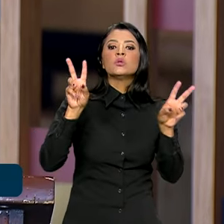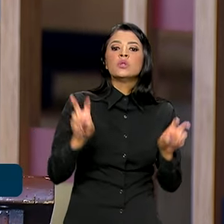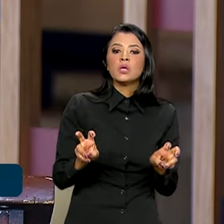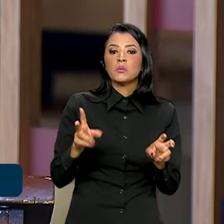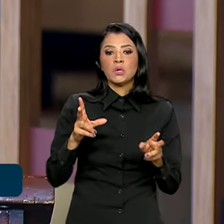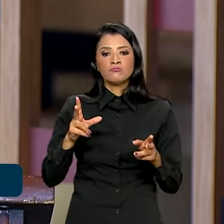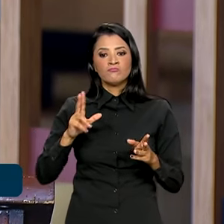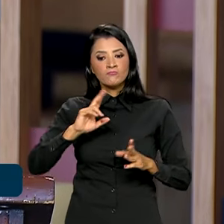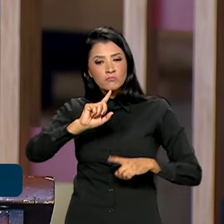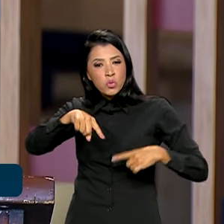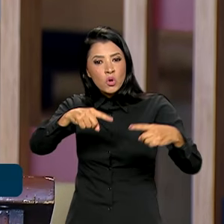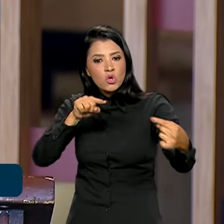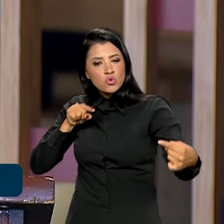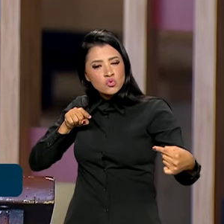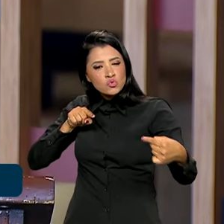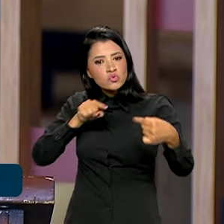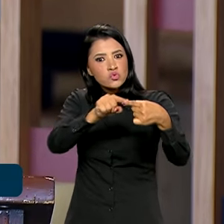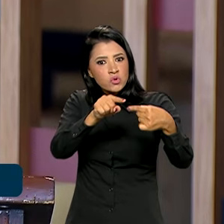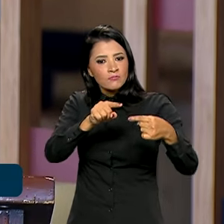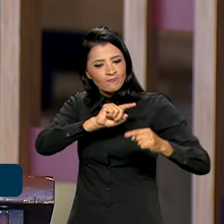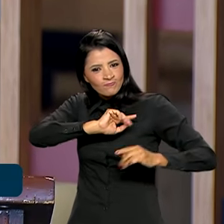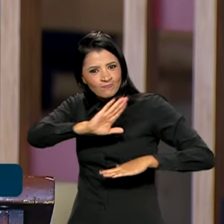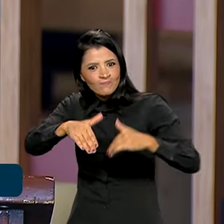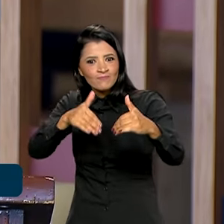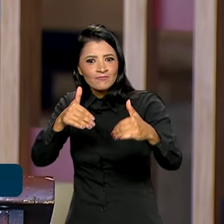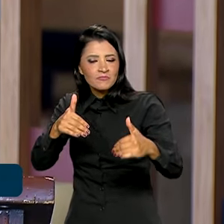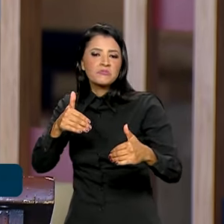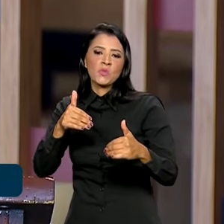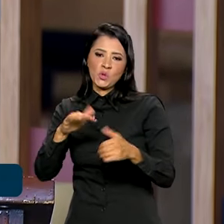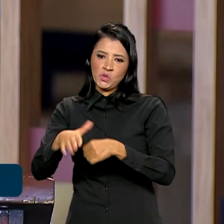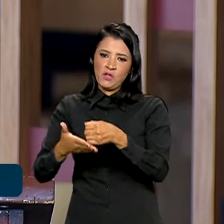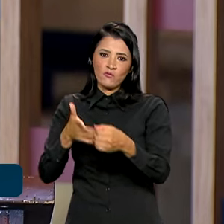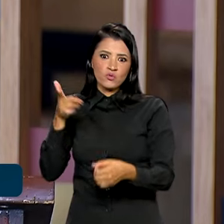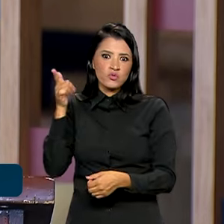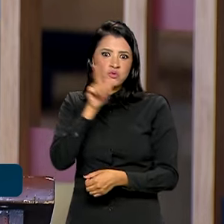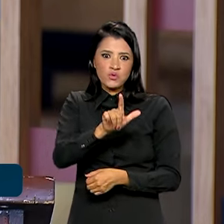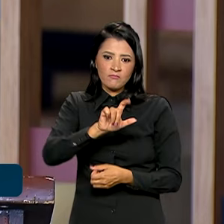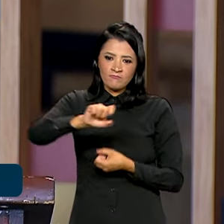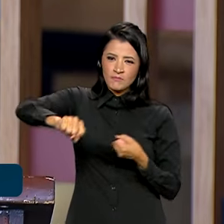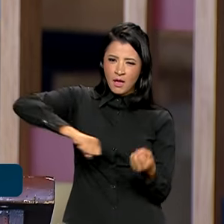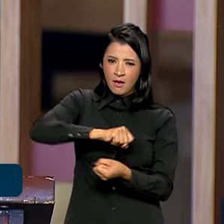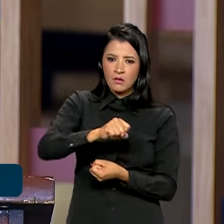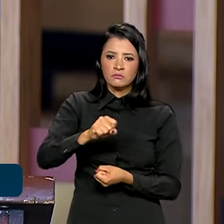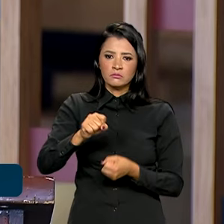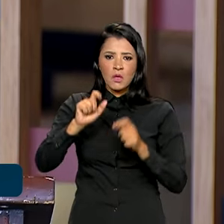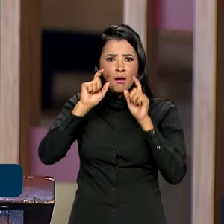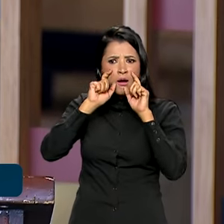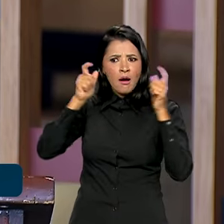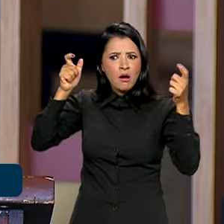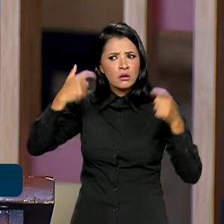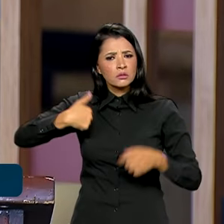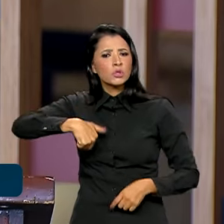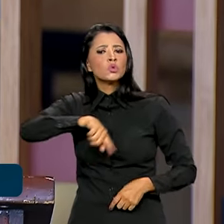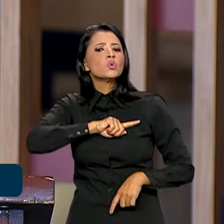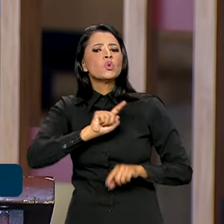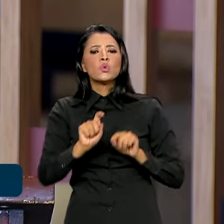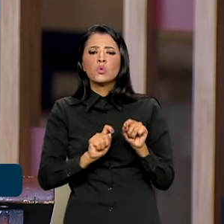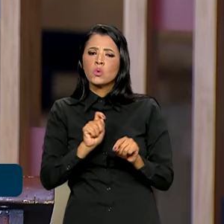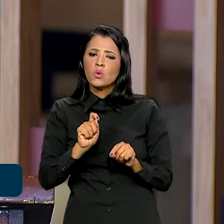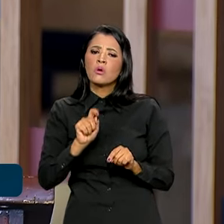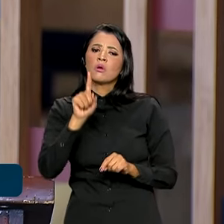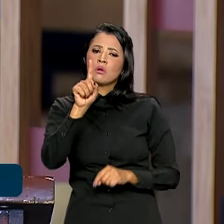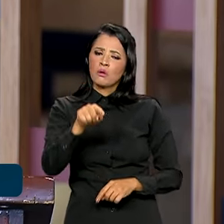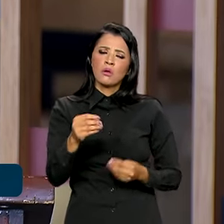rumo aos objetivos do desenvolvimento sustentável, que alerta a todos nós para